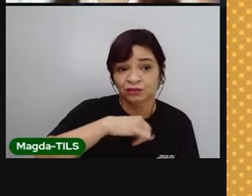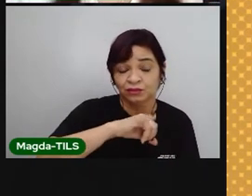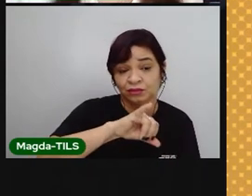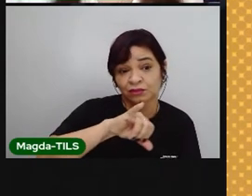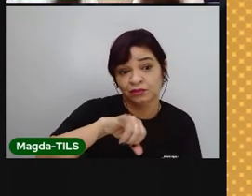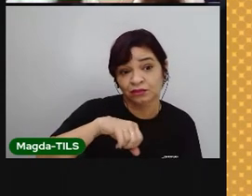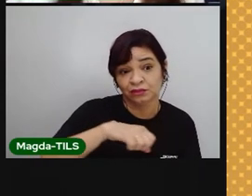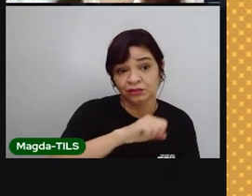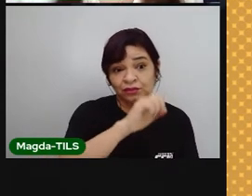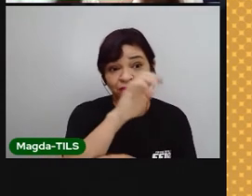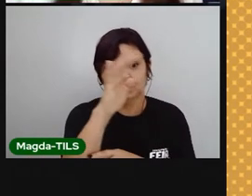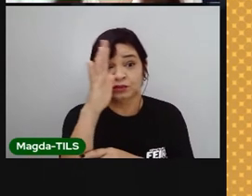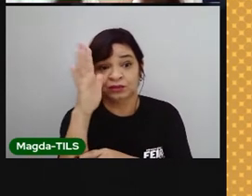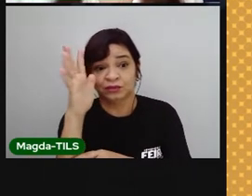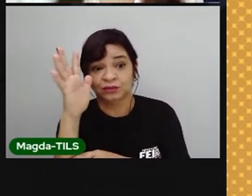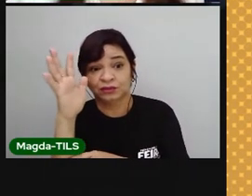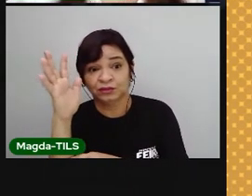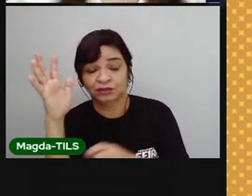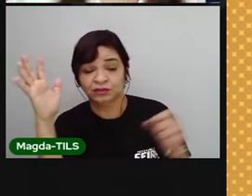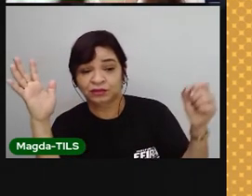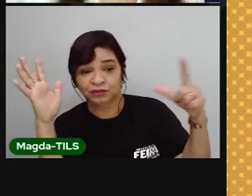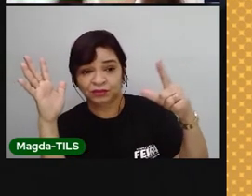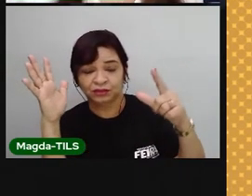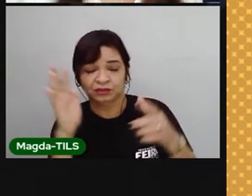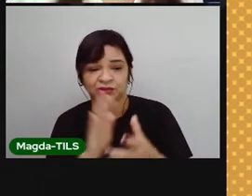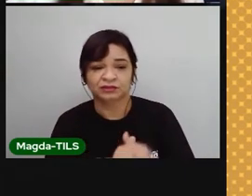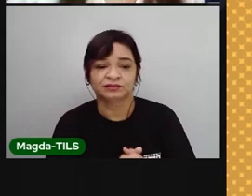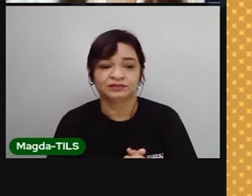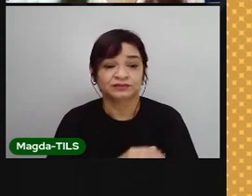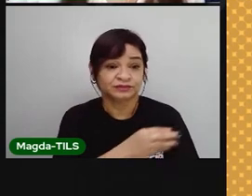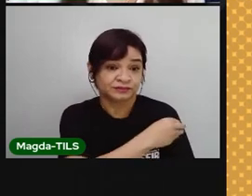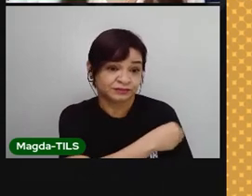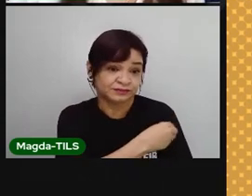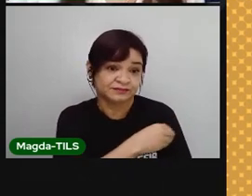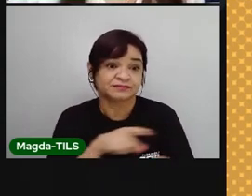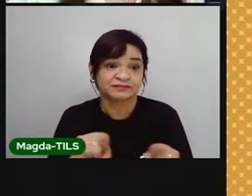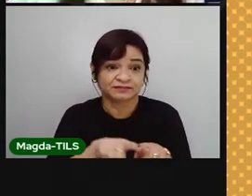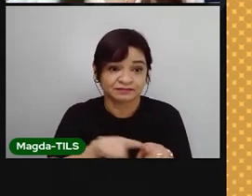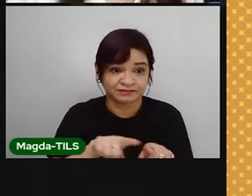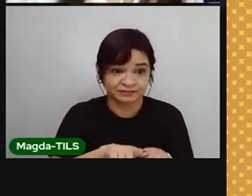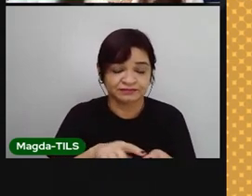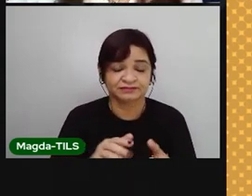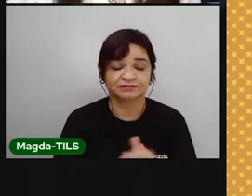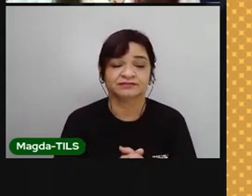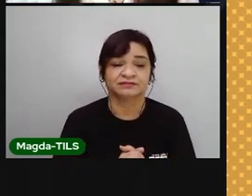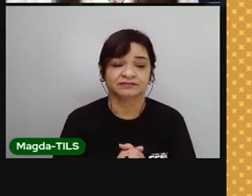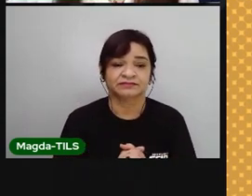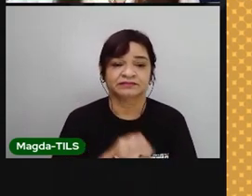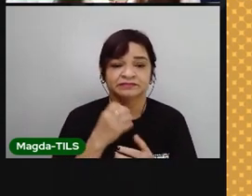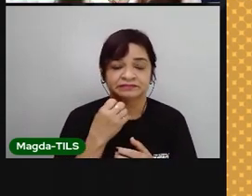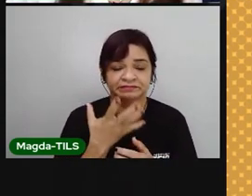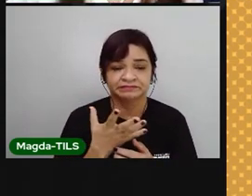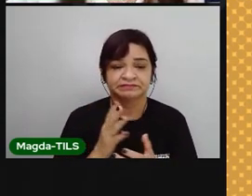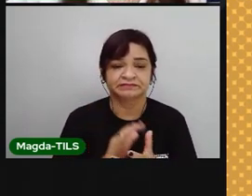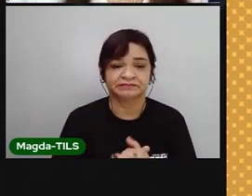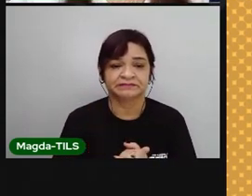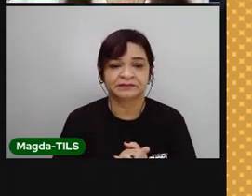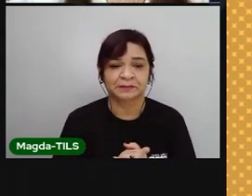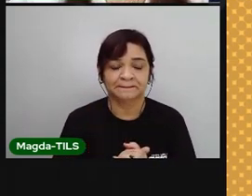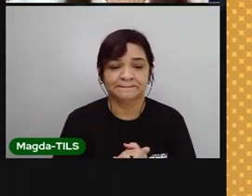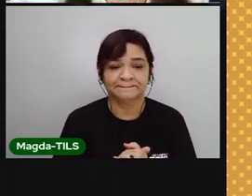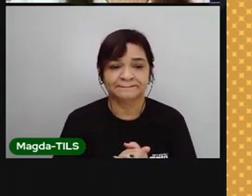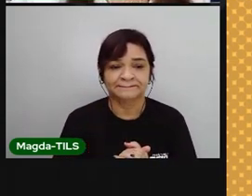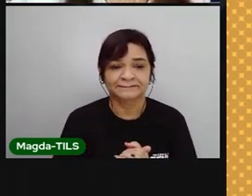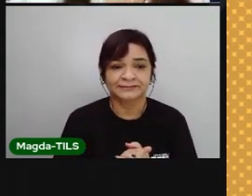e o etanol, o álcool. É um combustível menos poluente que o meio ambiente. Intentivar as práticas de